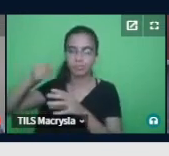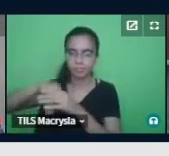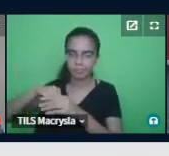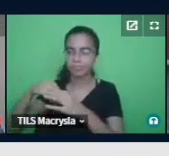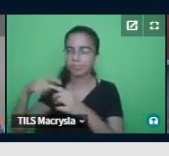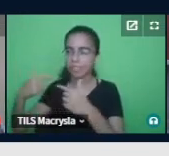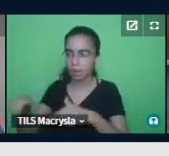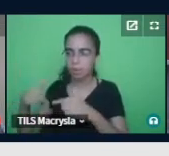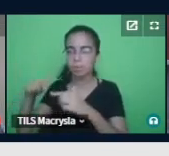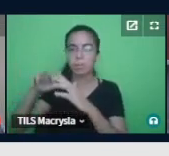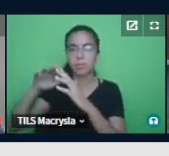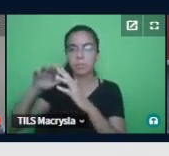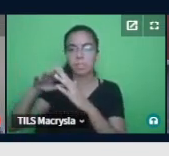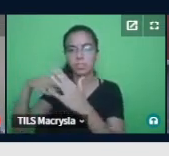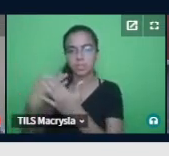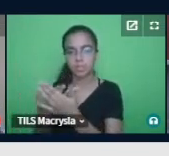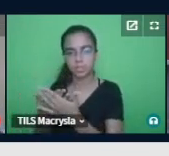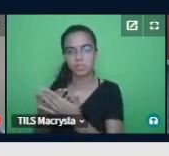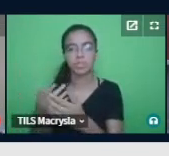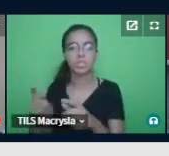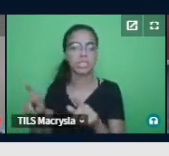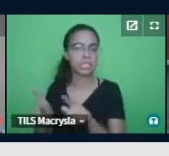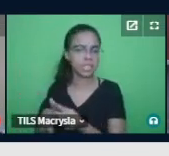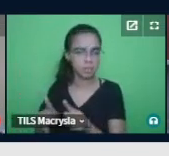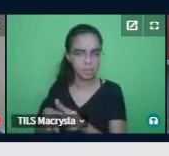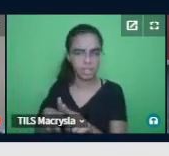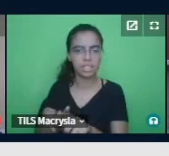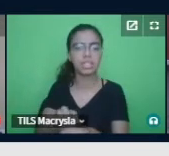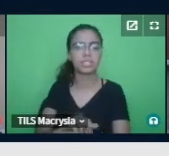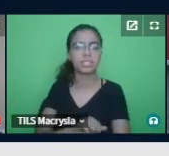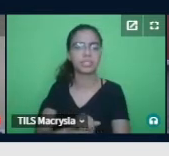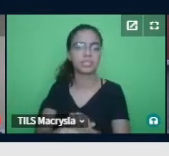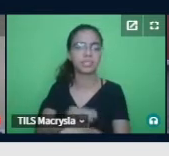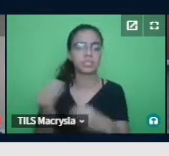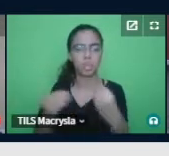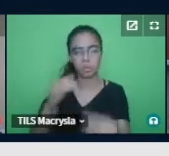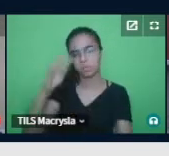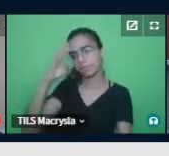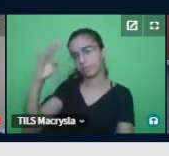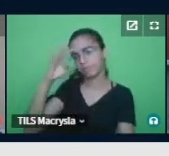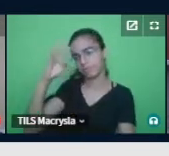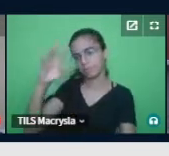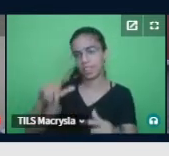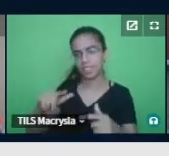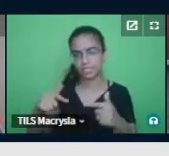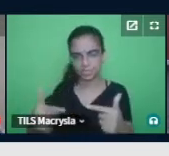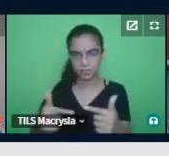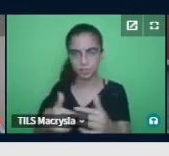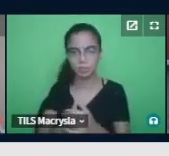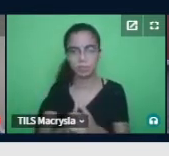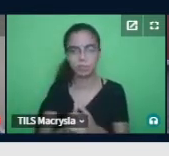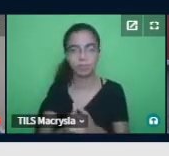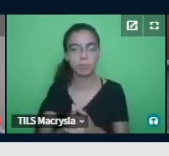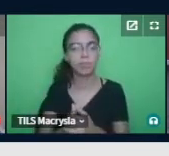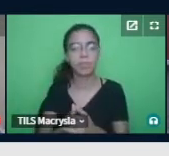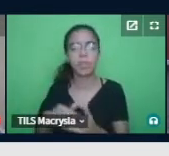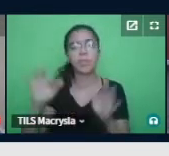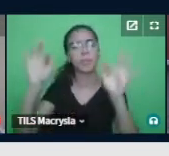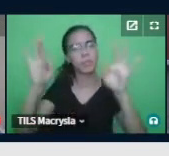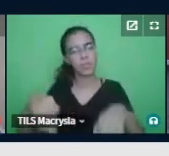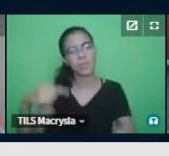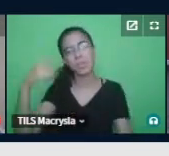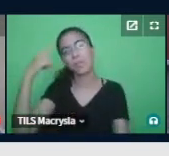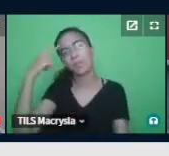língua estrangeira e do que Sean denomina como reflexão na ação. Para terminar, eu pensei em várias